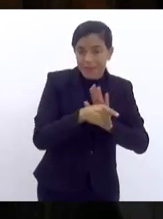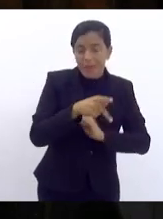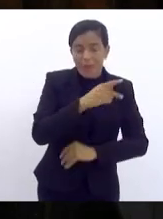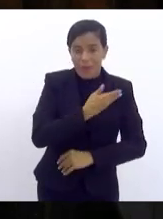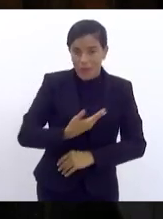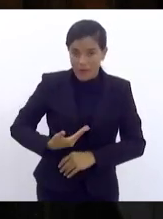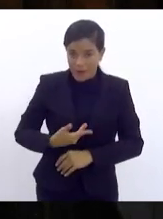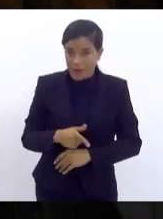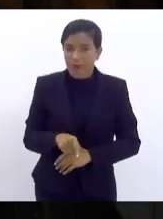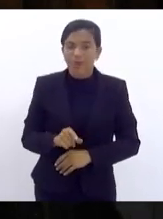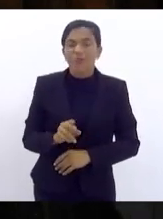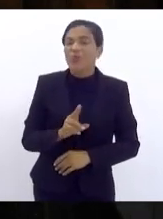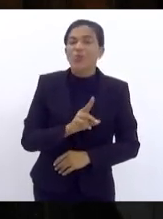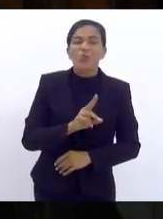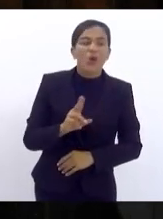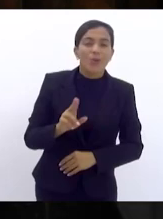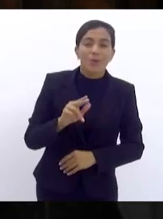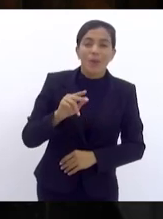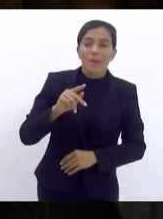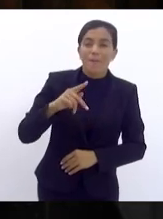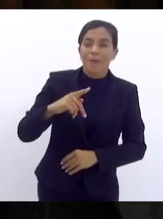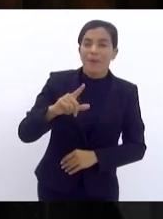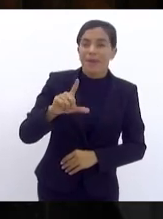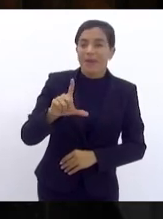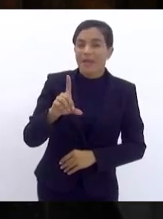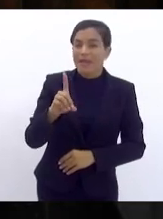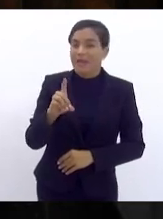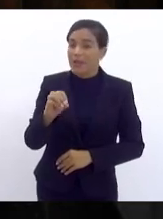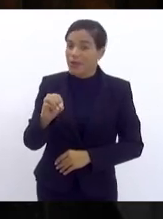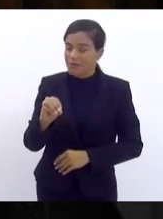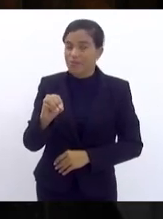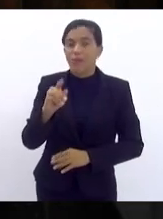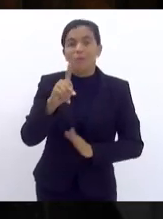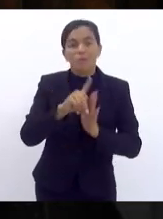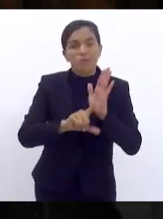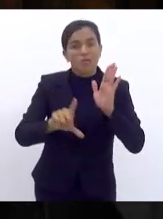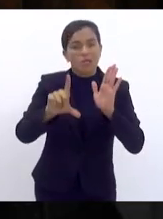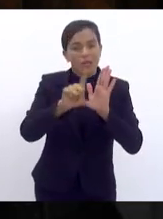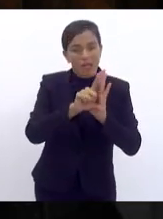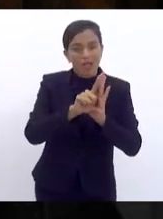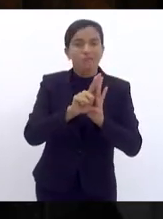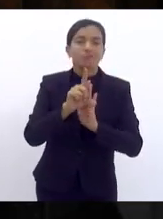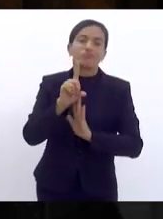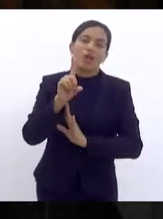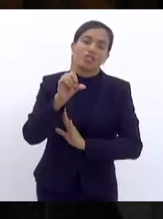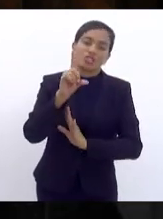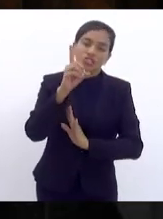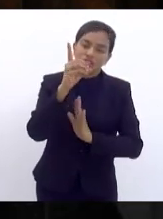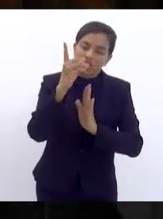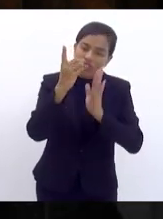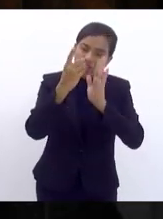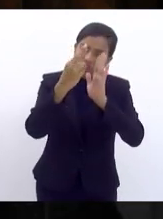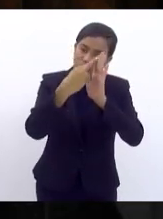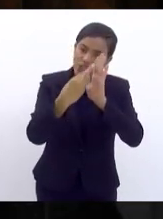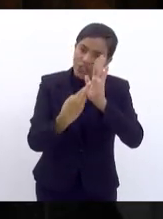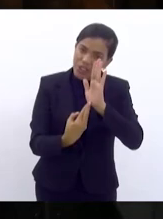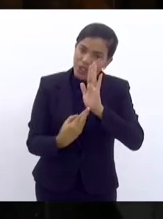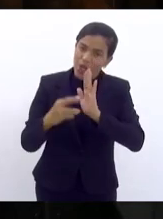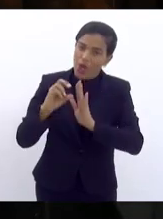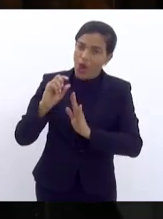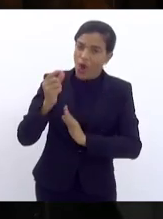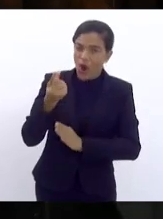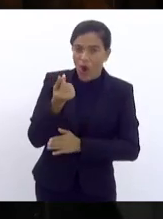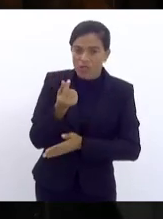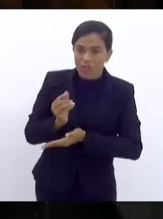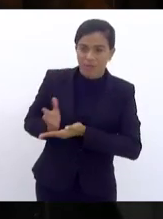conhecido como PLDO, Projeto de Lei das Diretrizes Orçamentais. Este